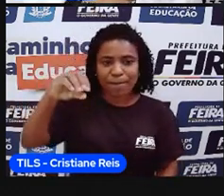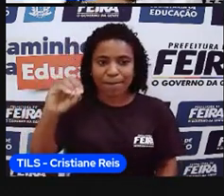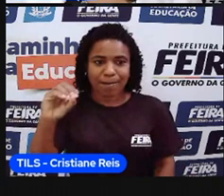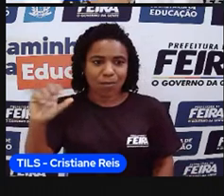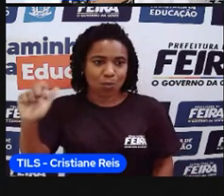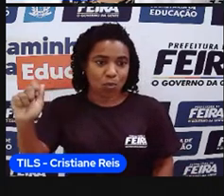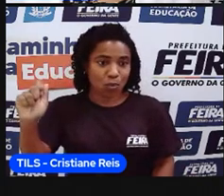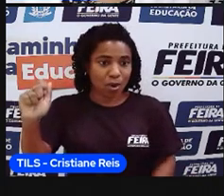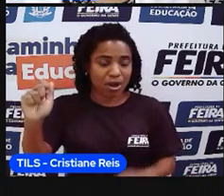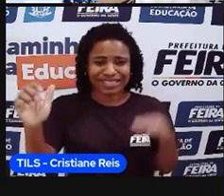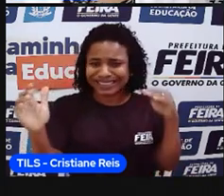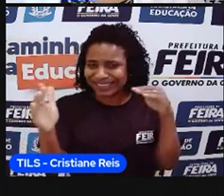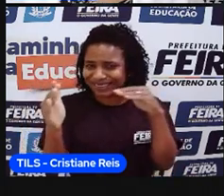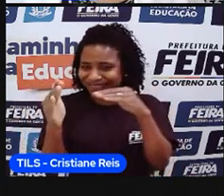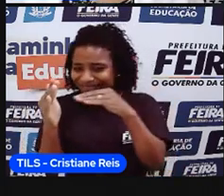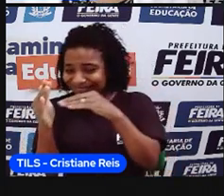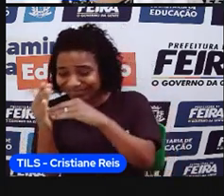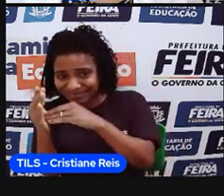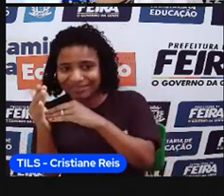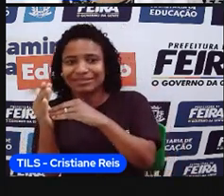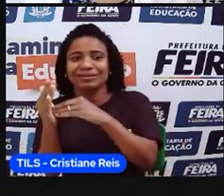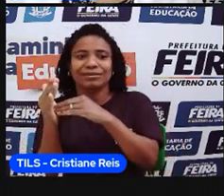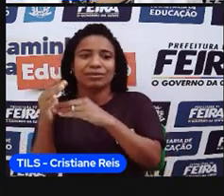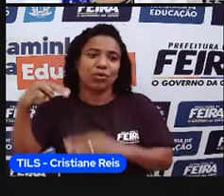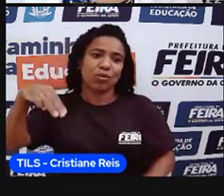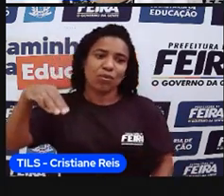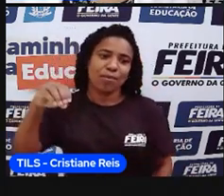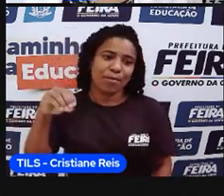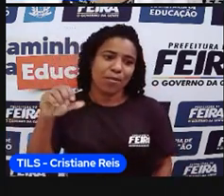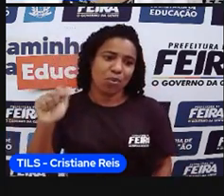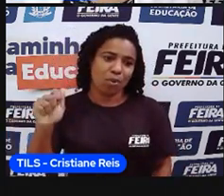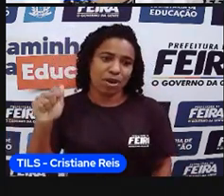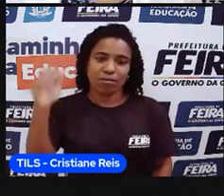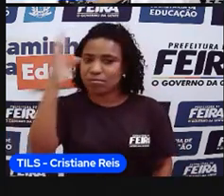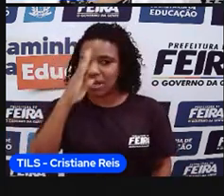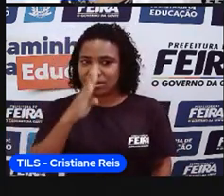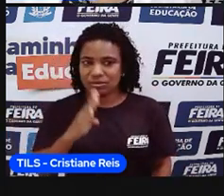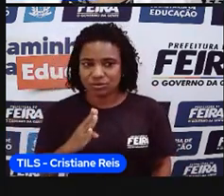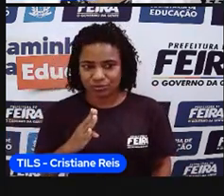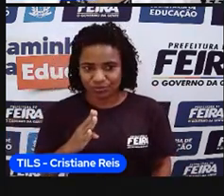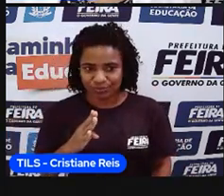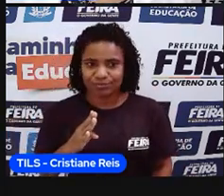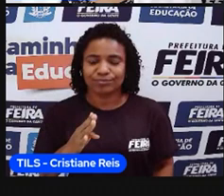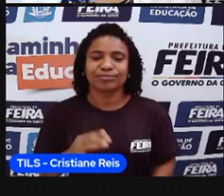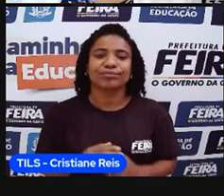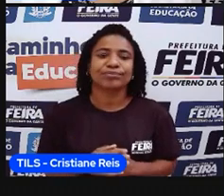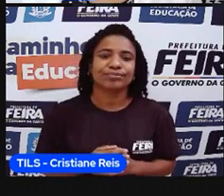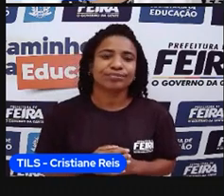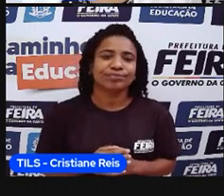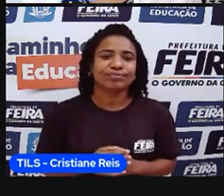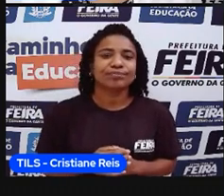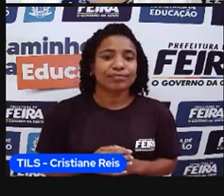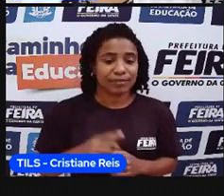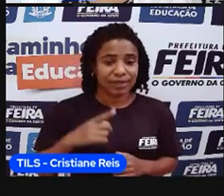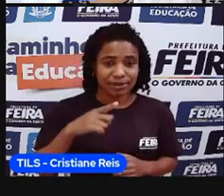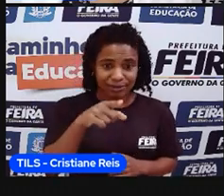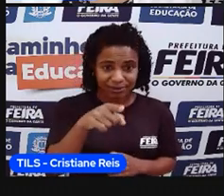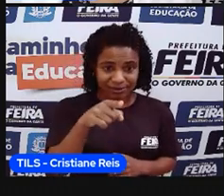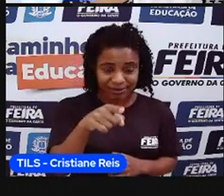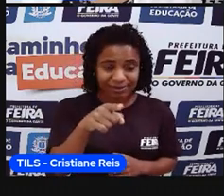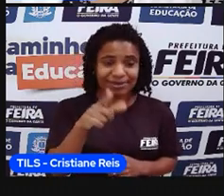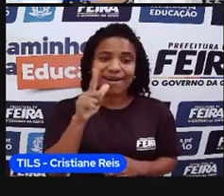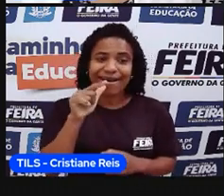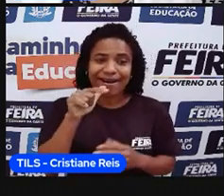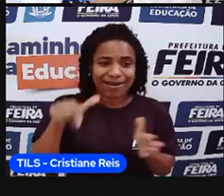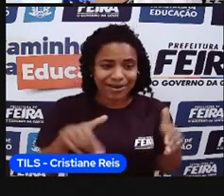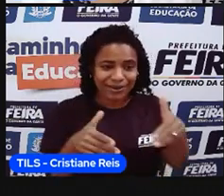posso ir, né, com relação ao território brasileiro, no sentido oeste. E foi essa nascente aí que deu